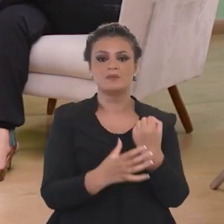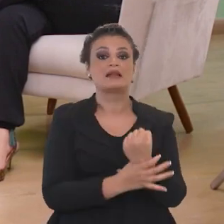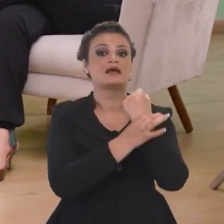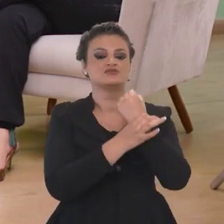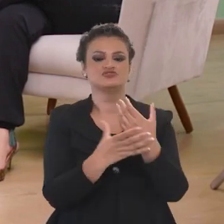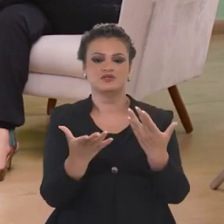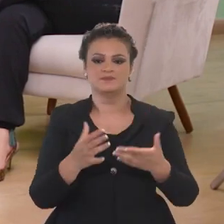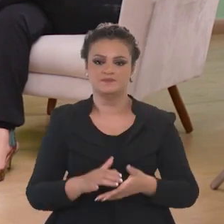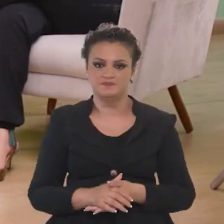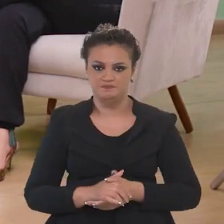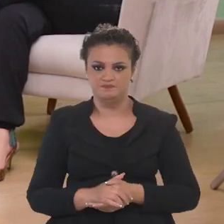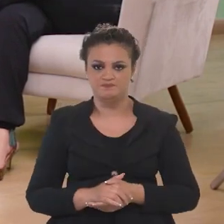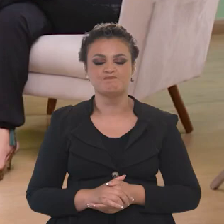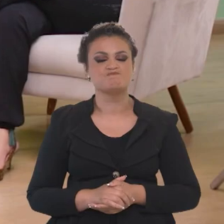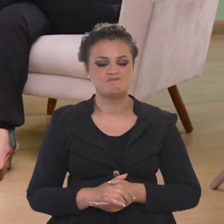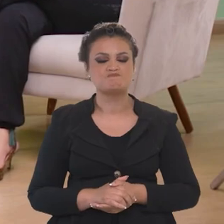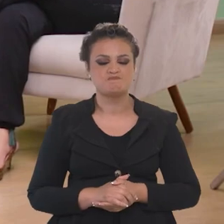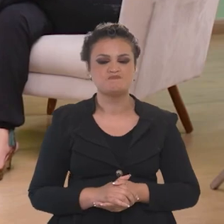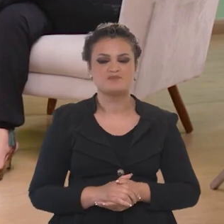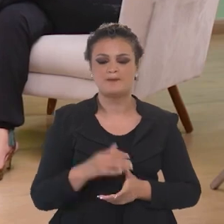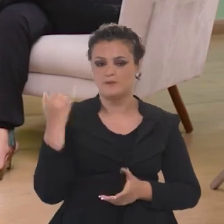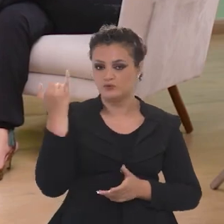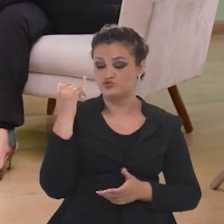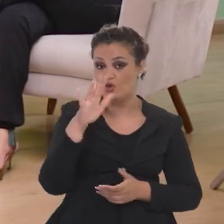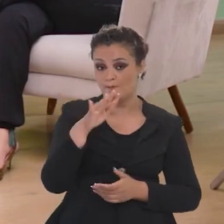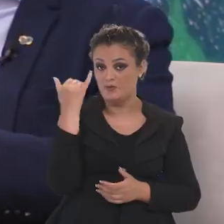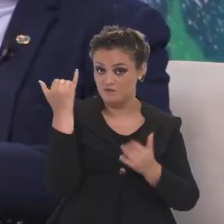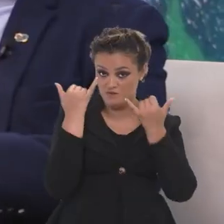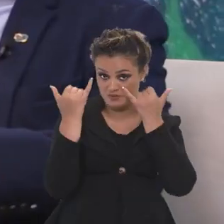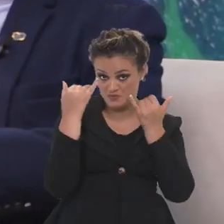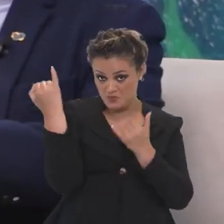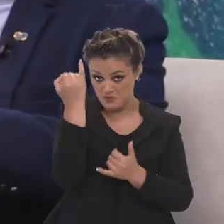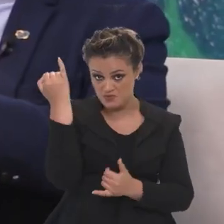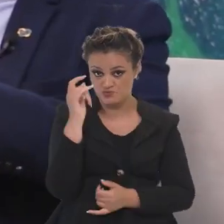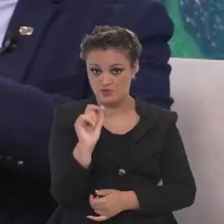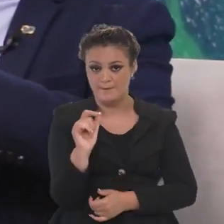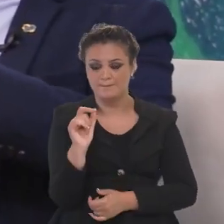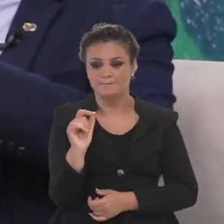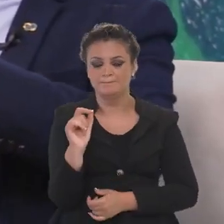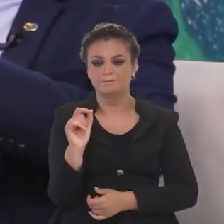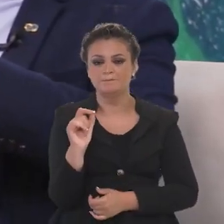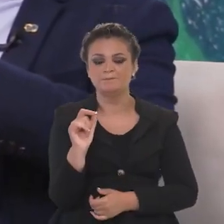assegurar a segurança desse turista? Isso é muito importante. Primeiro, um dado fundamental.